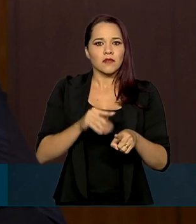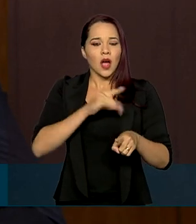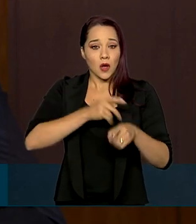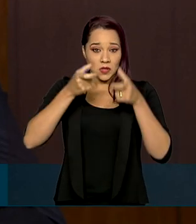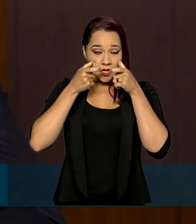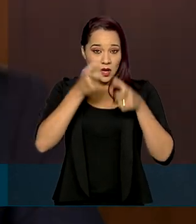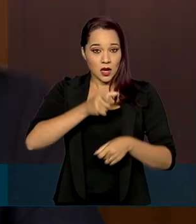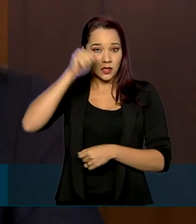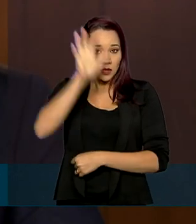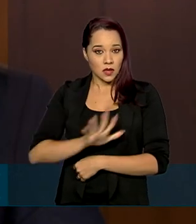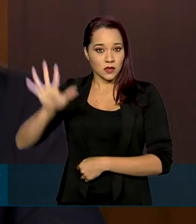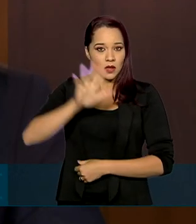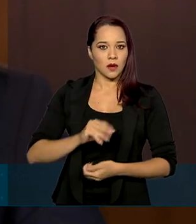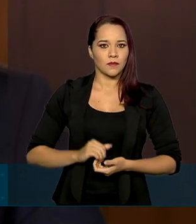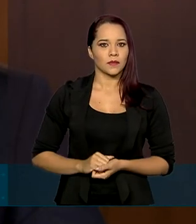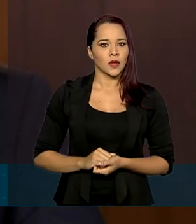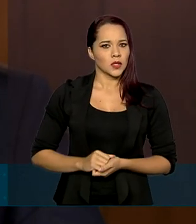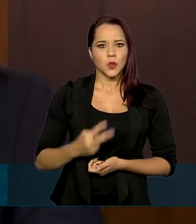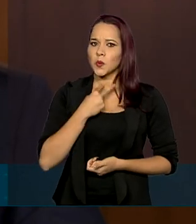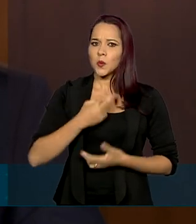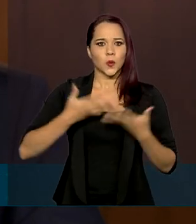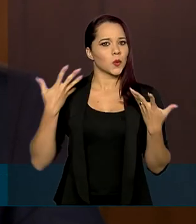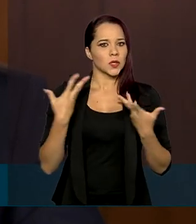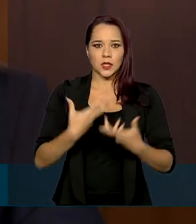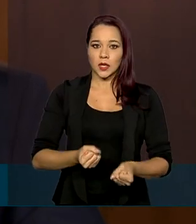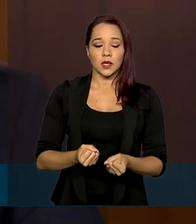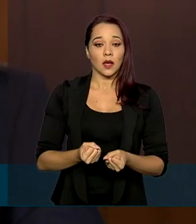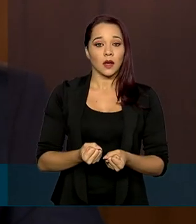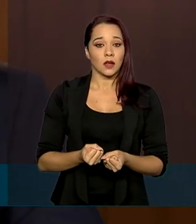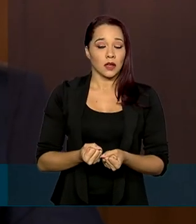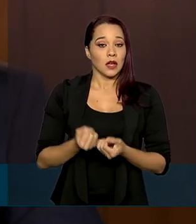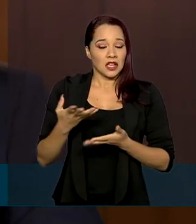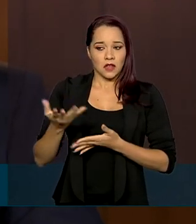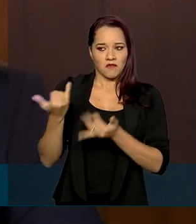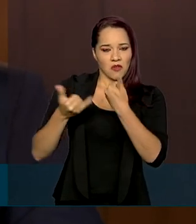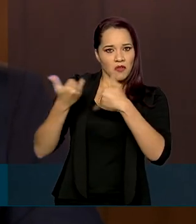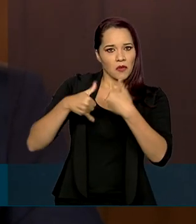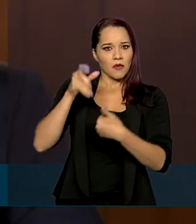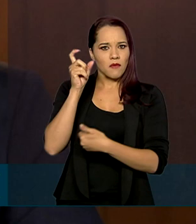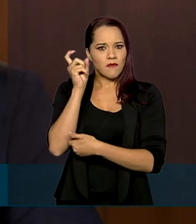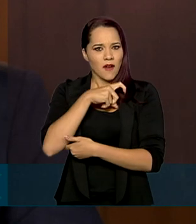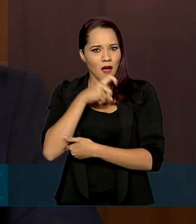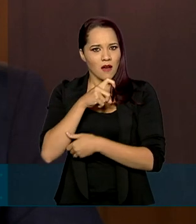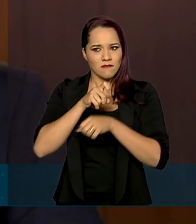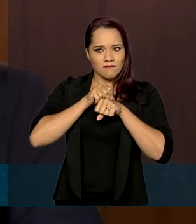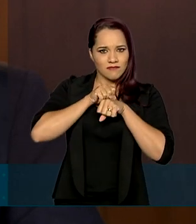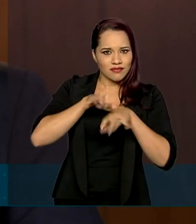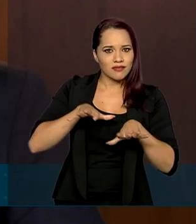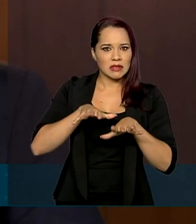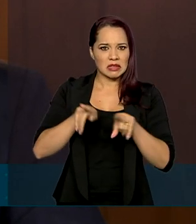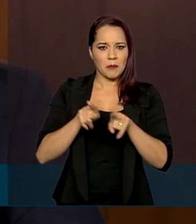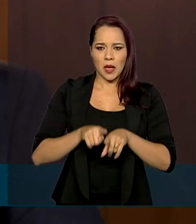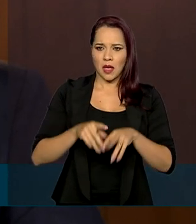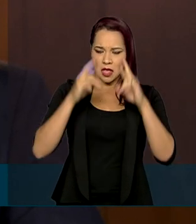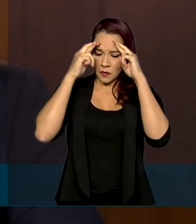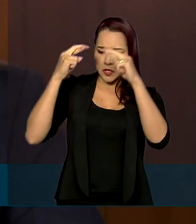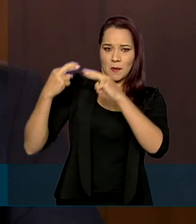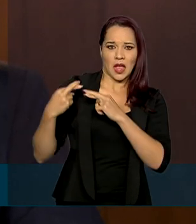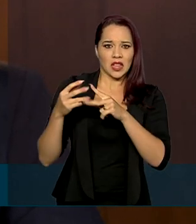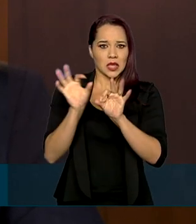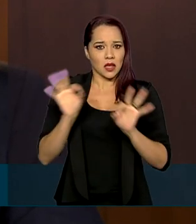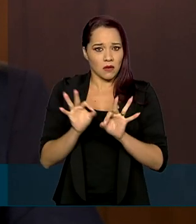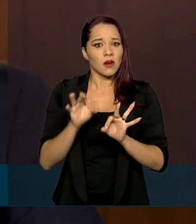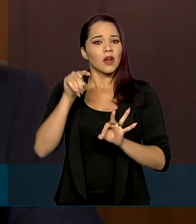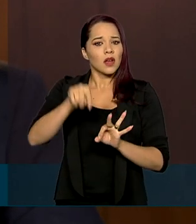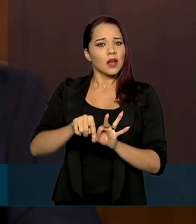interesses nacionais. Não podemos aceitar, portanto, que informações falsas e irresponsáveis sirvam de